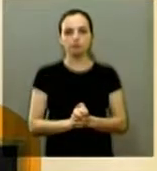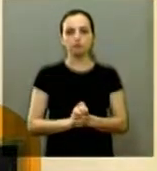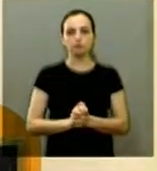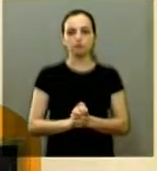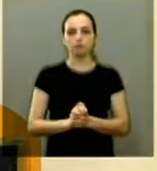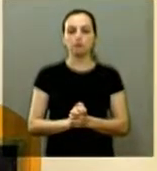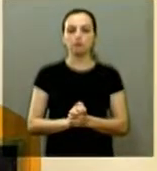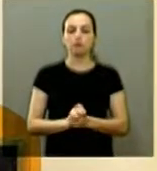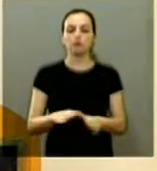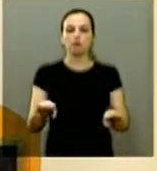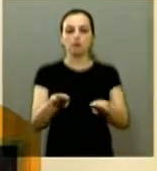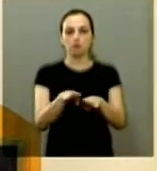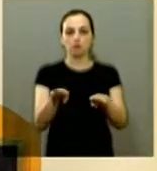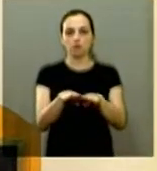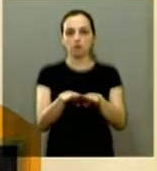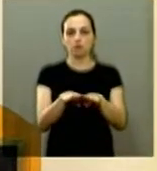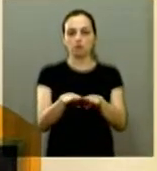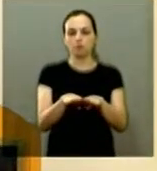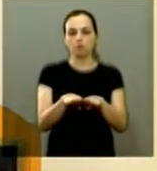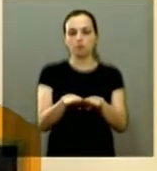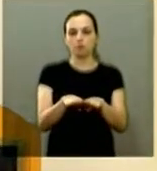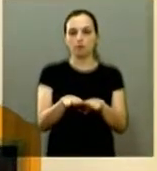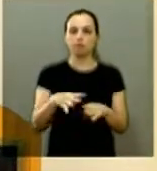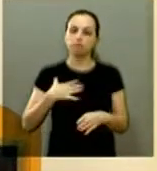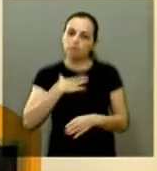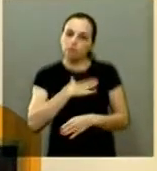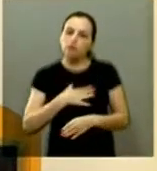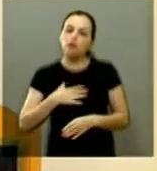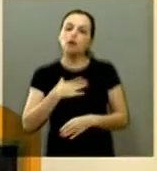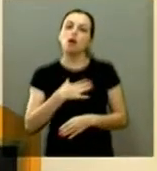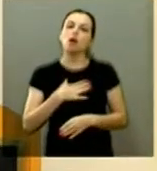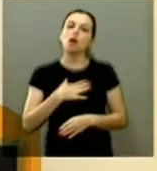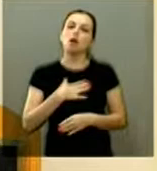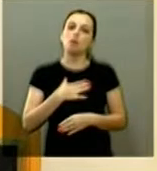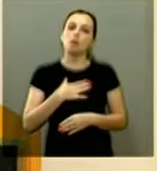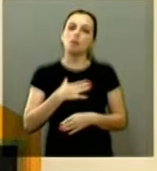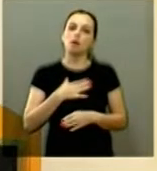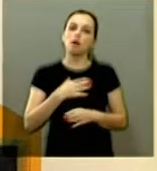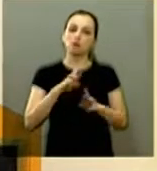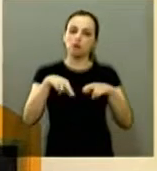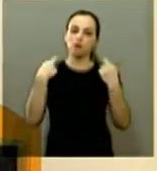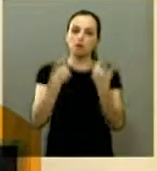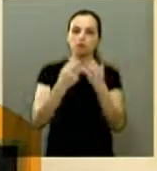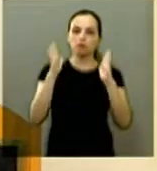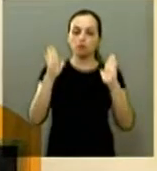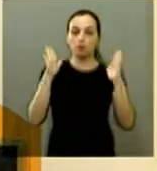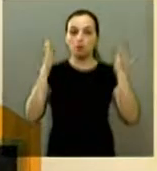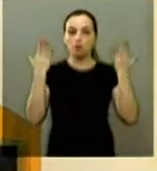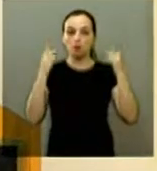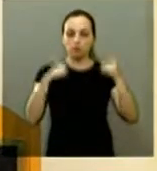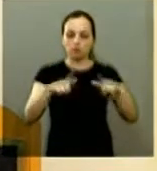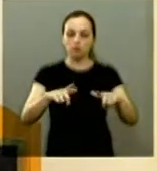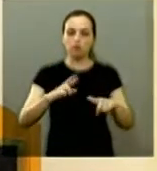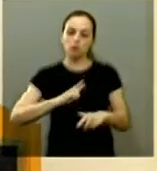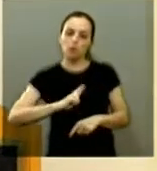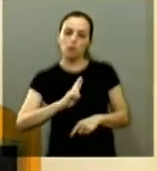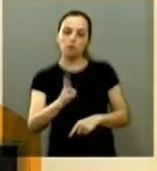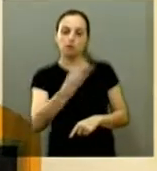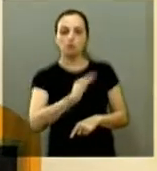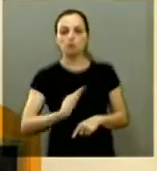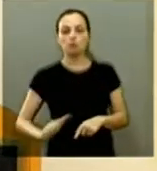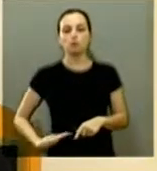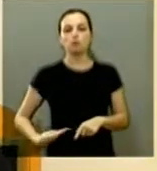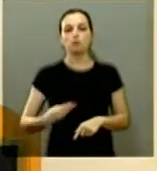quero dizer também que tive o prazer de presidir a sessão solene de outorga do diploma de honra de reconhecimento público ao